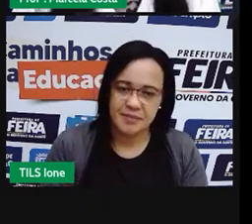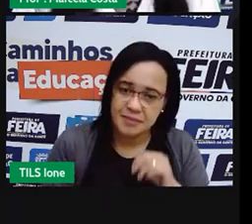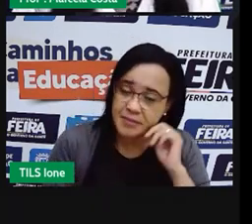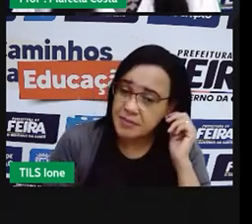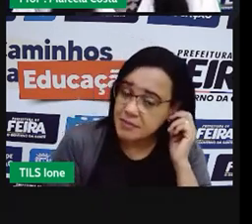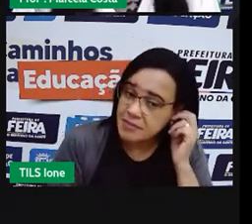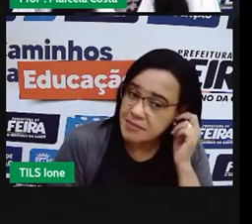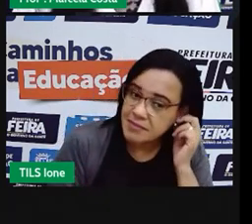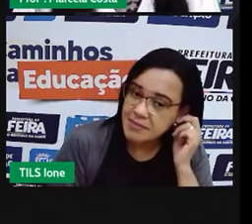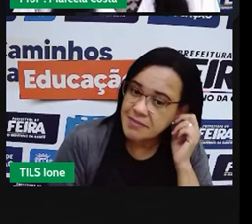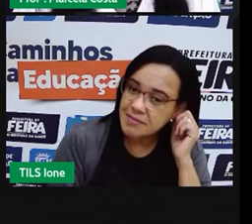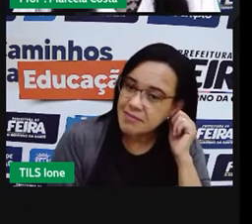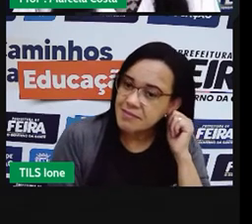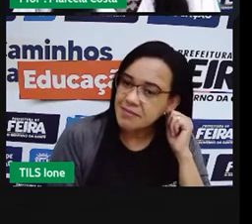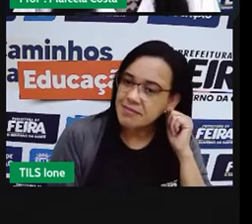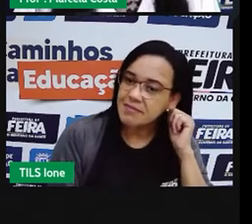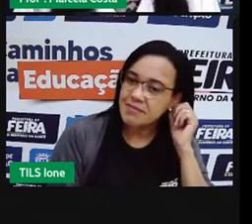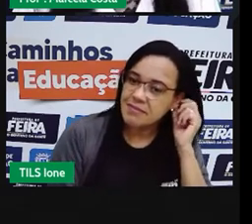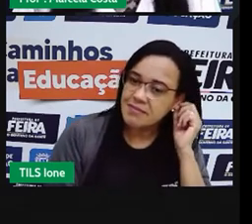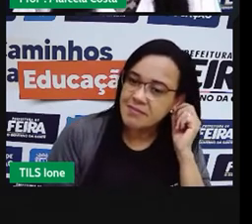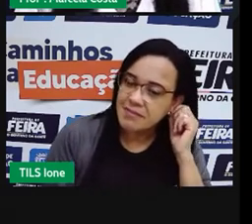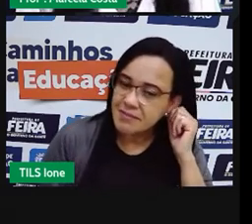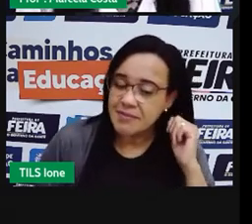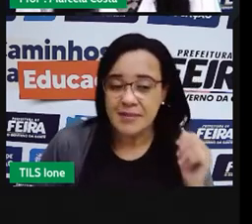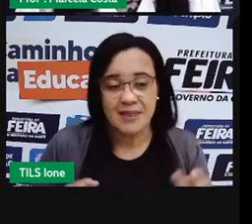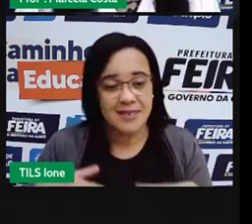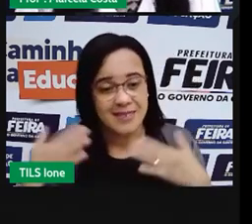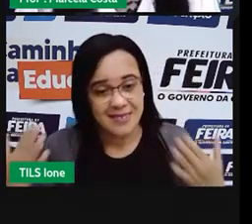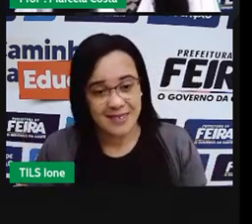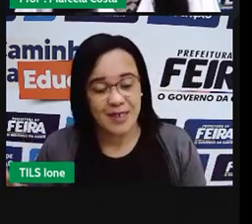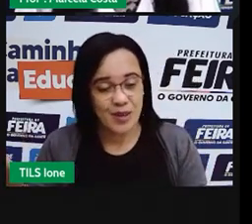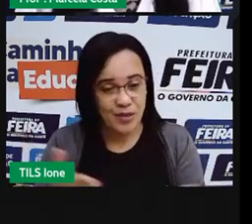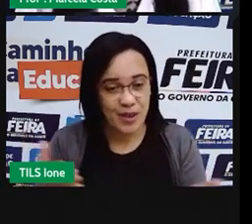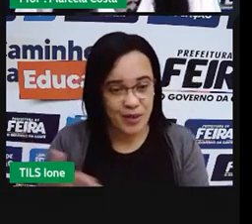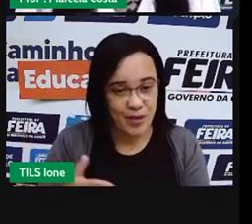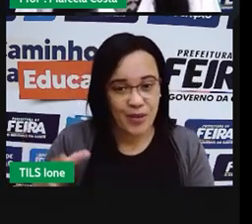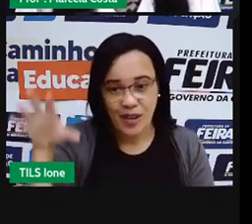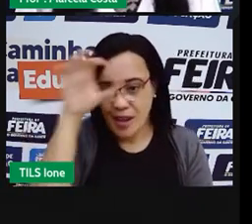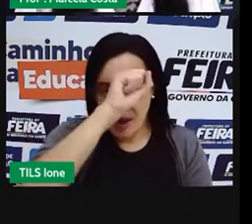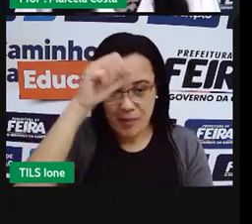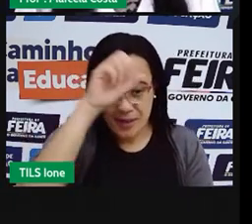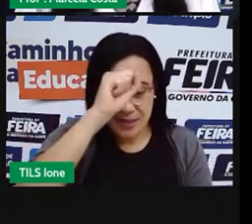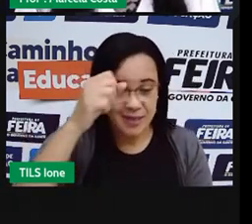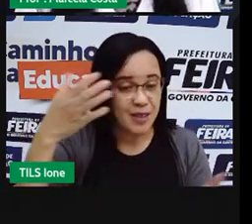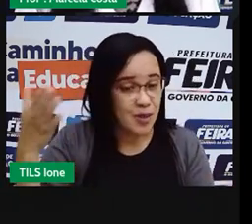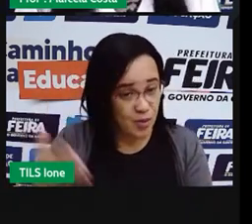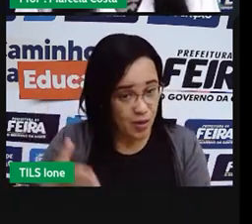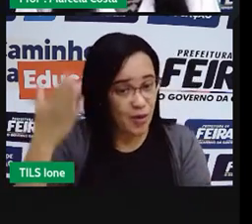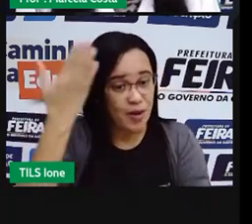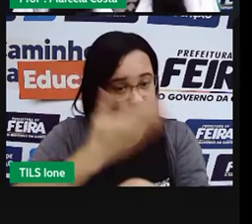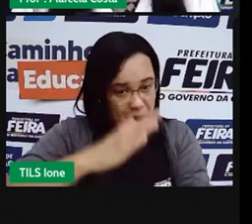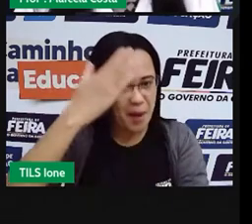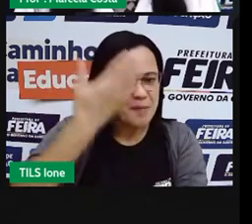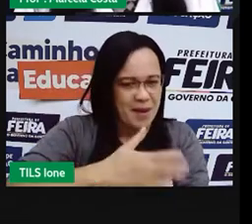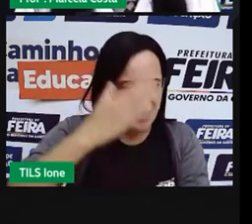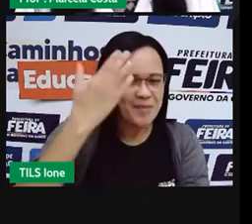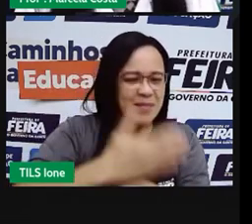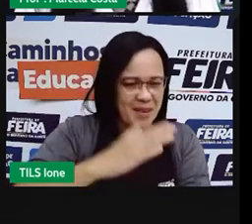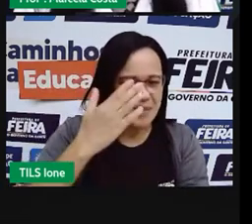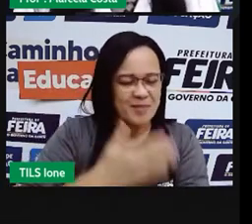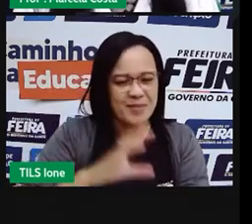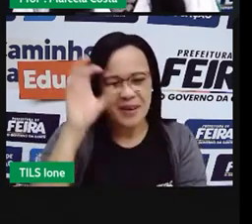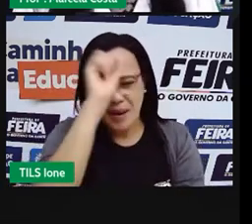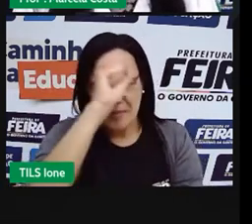Então, pensada, vamos colocar esse conhecimento em prática. Agora, a gente vai aprender de